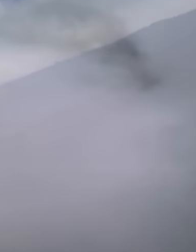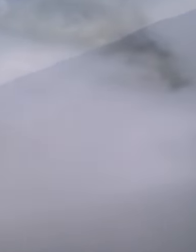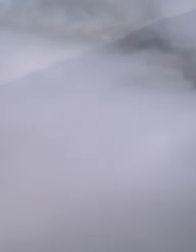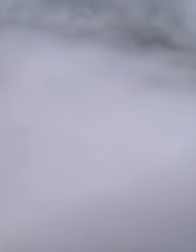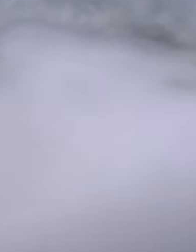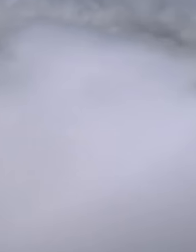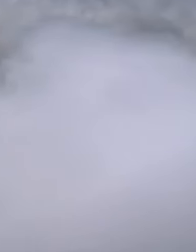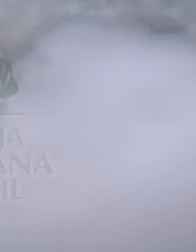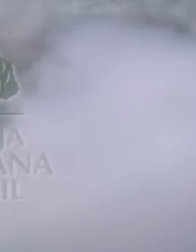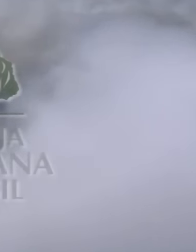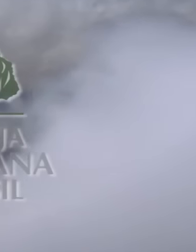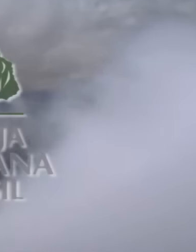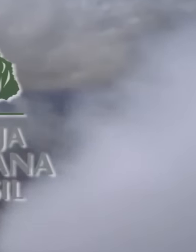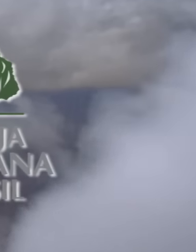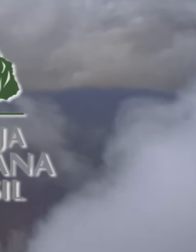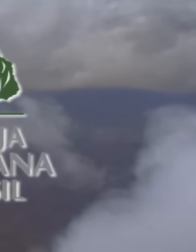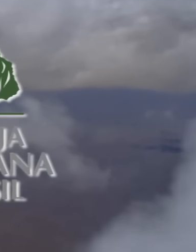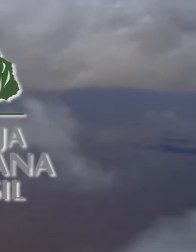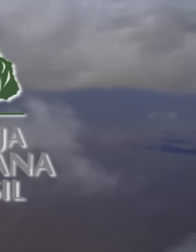Amém.